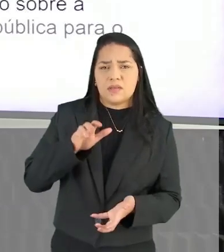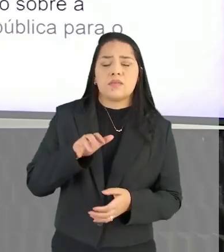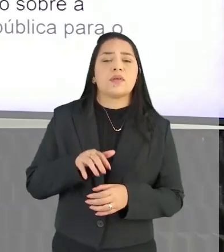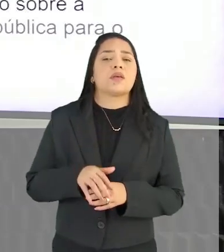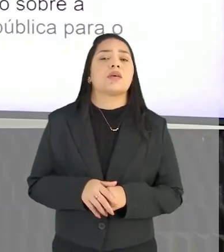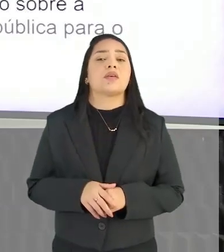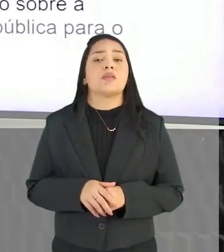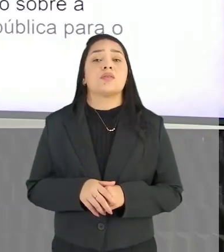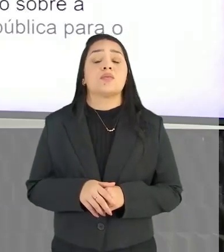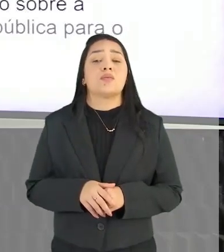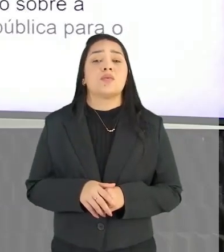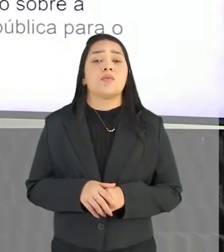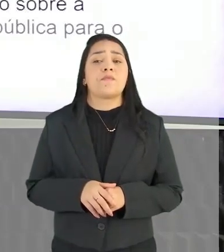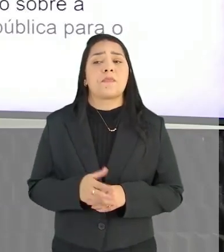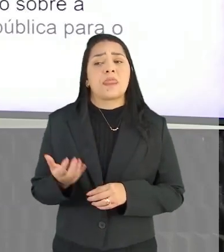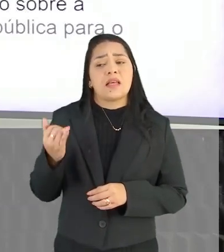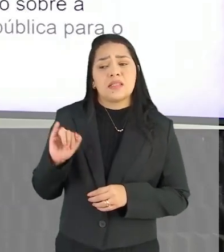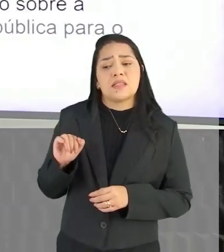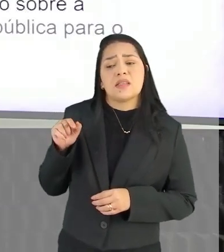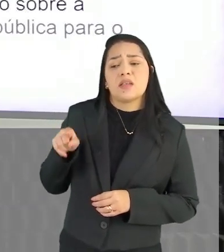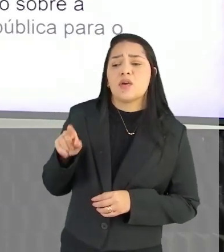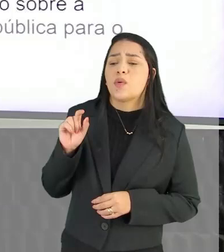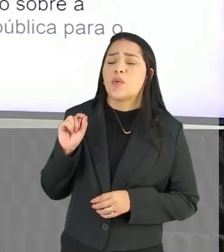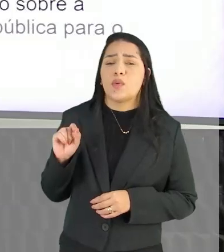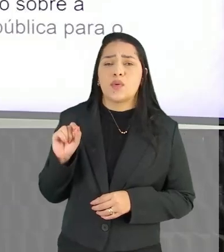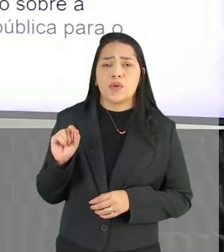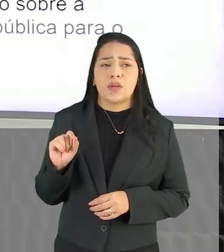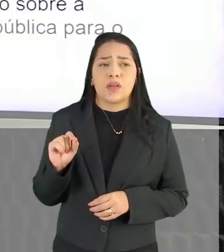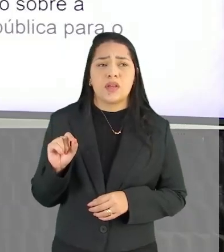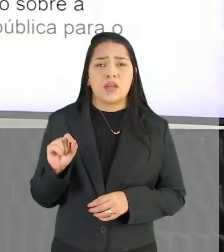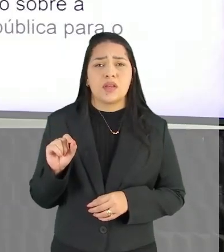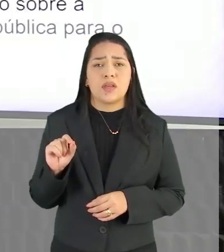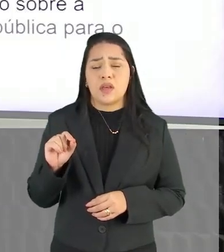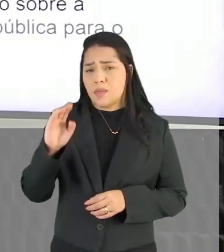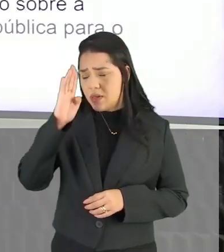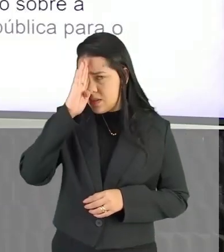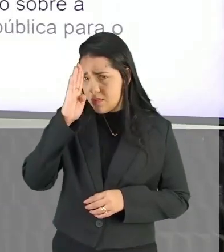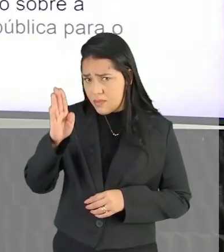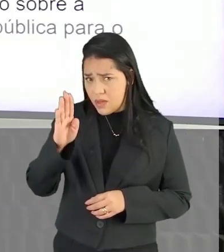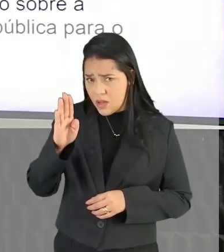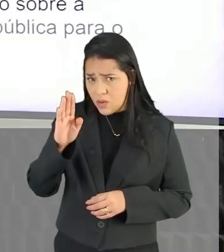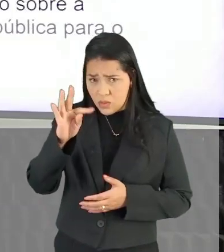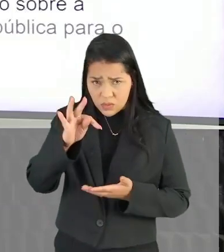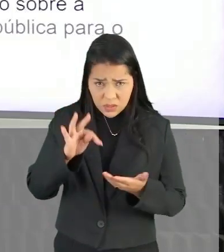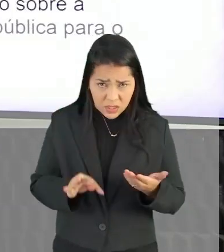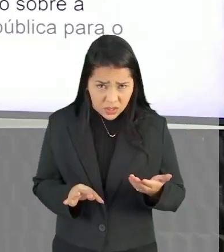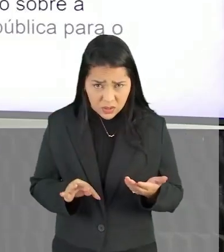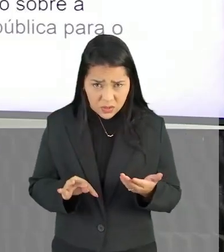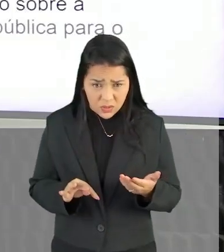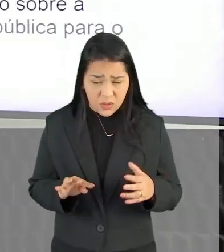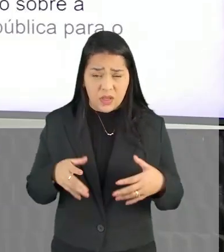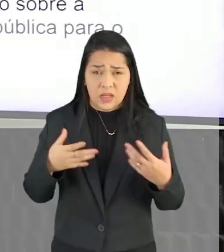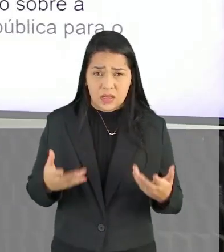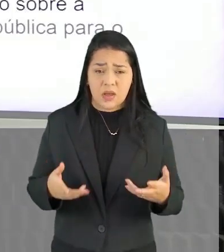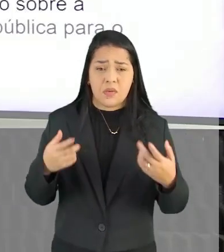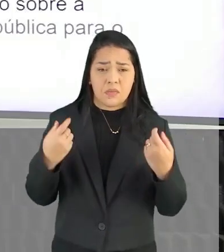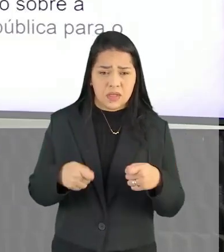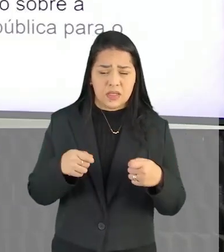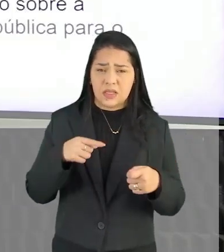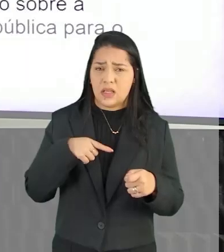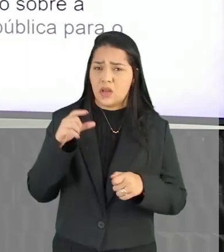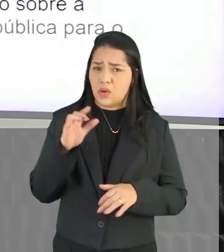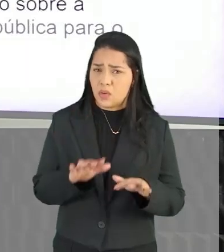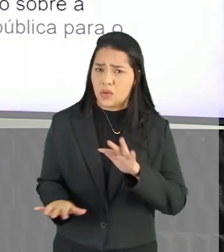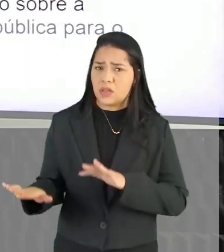Do idoso Será que é Isso que é o ponto principal O objetivo principal do texto Então a gente tem que ter